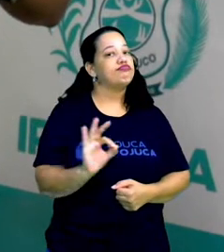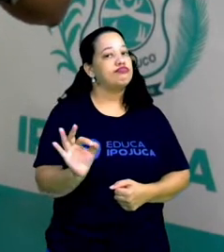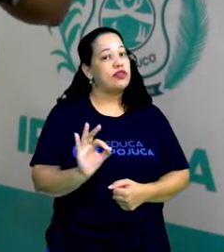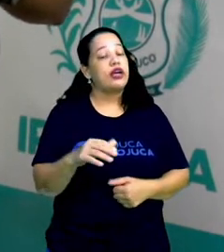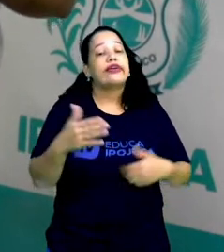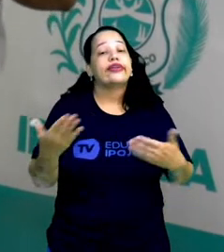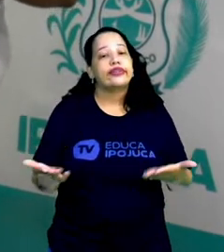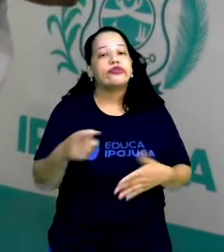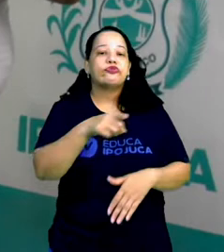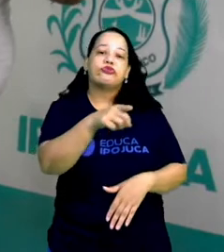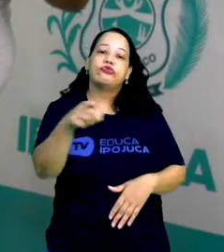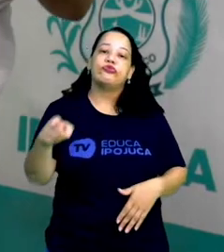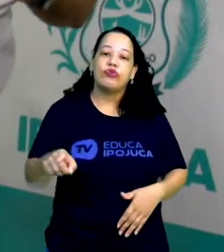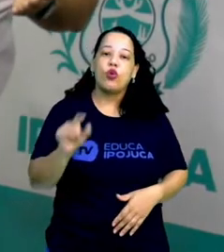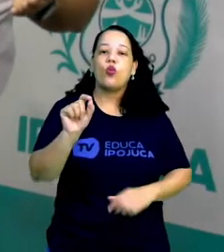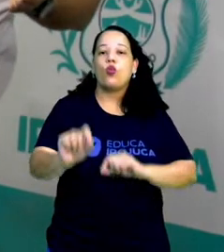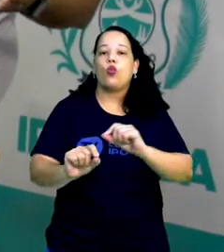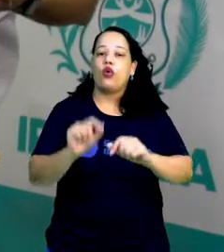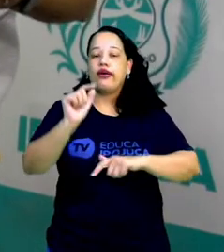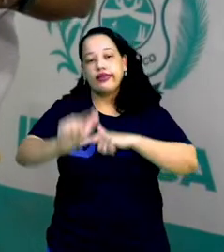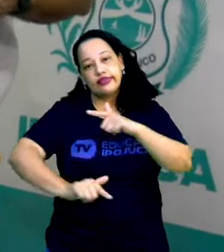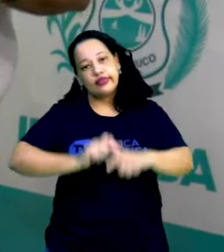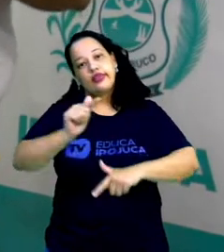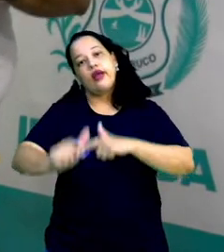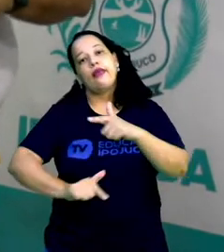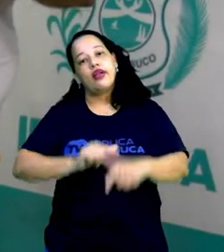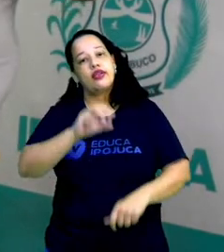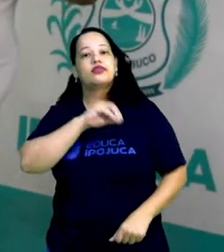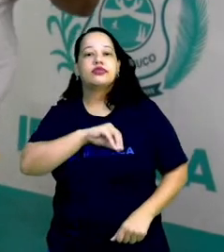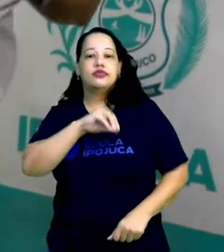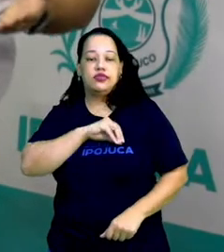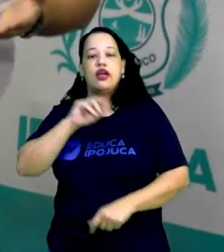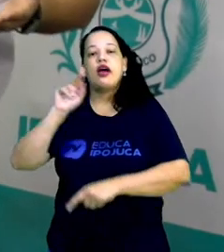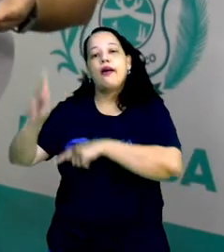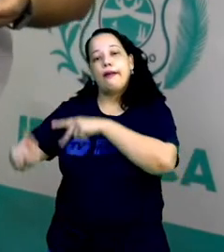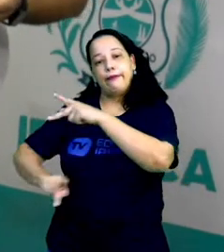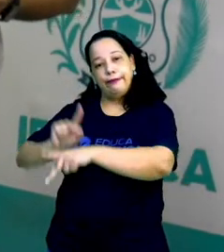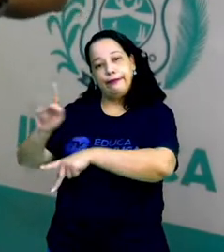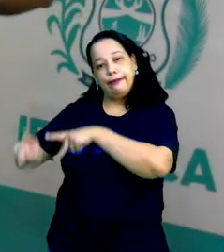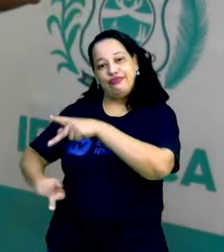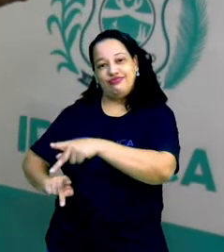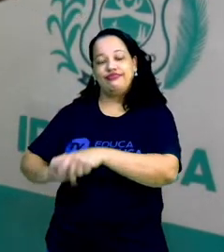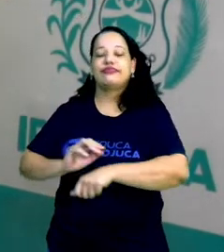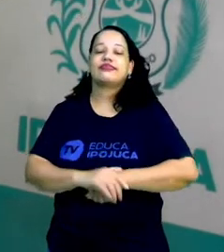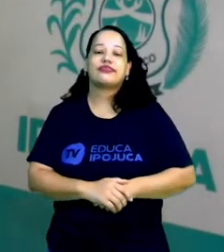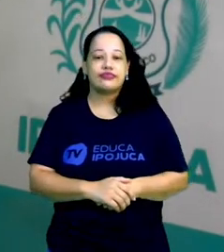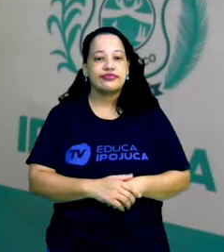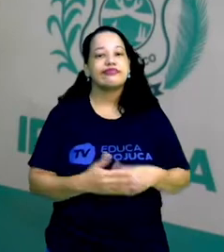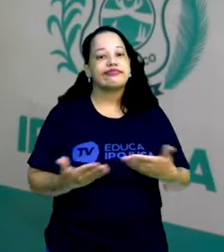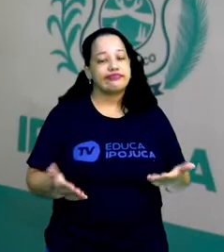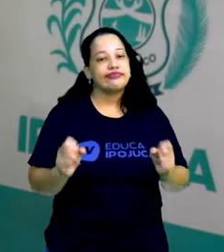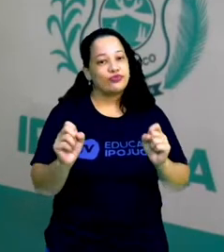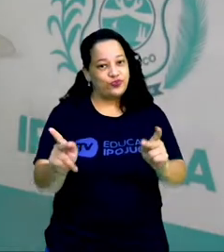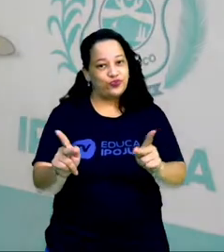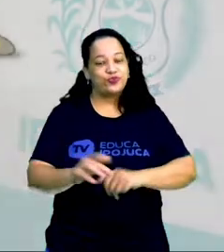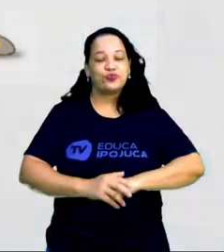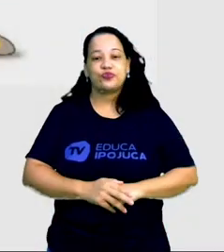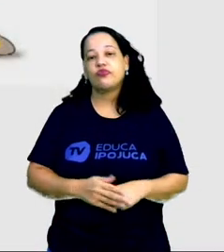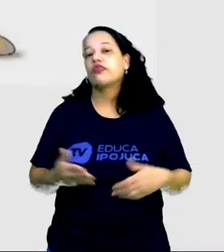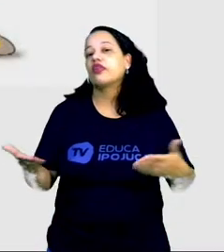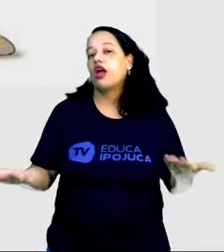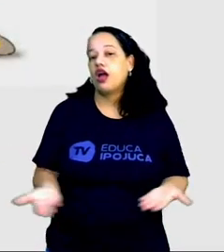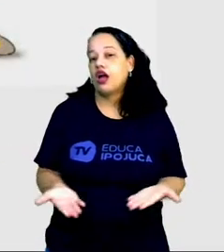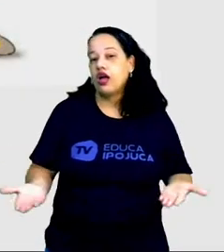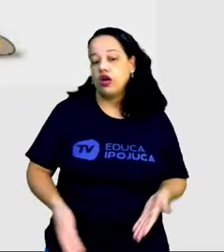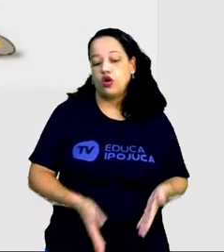empregado, você é trabalhador assalariado, você é proletariado, ok? As